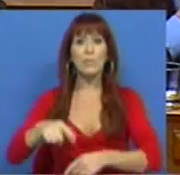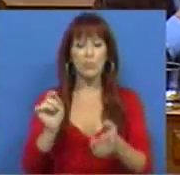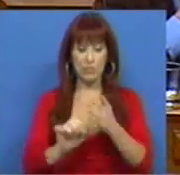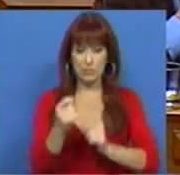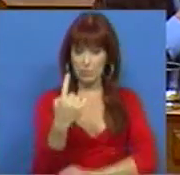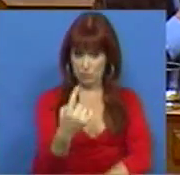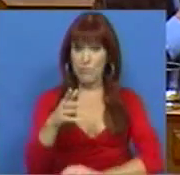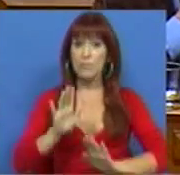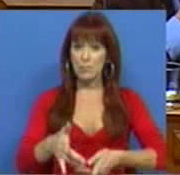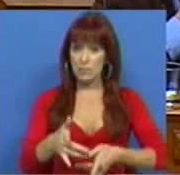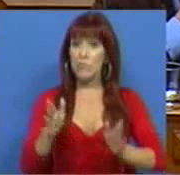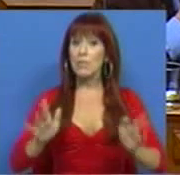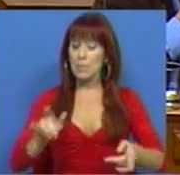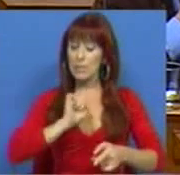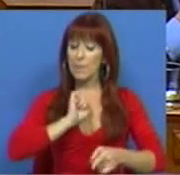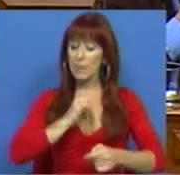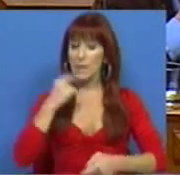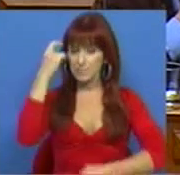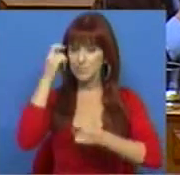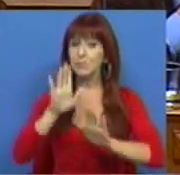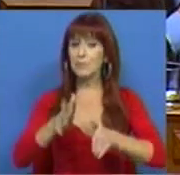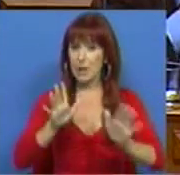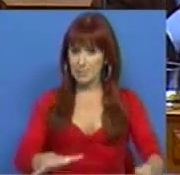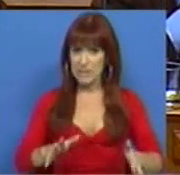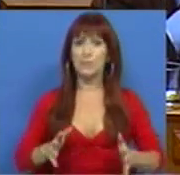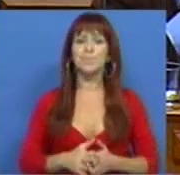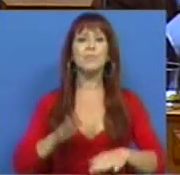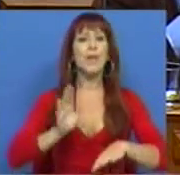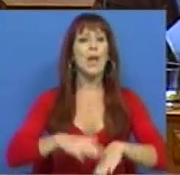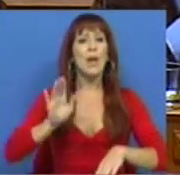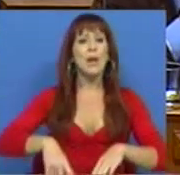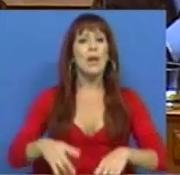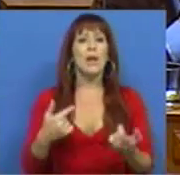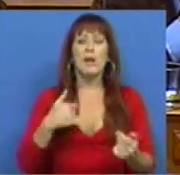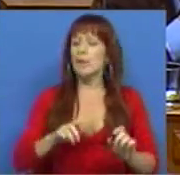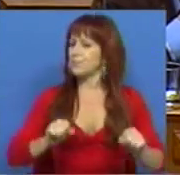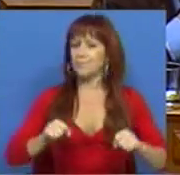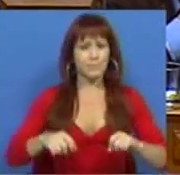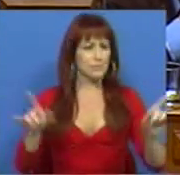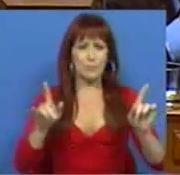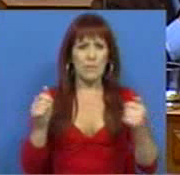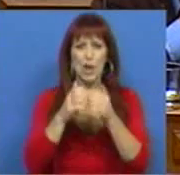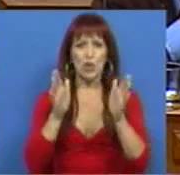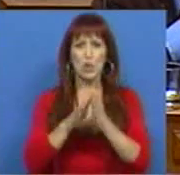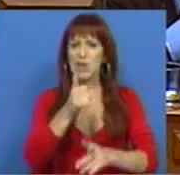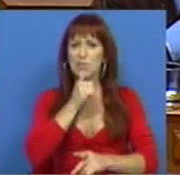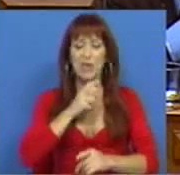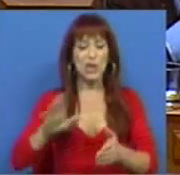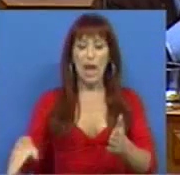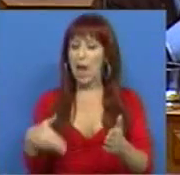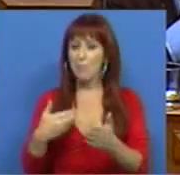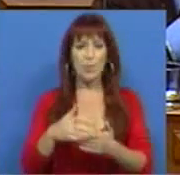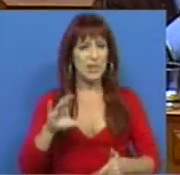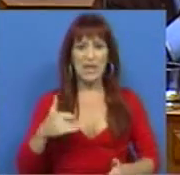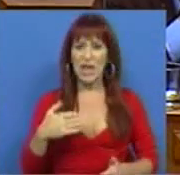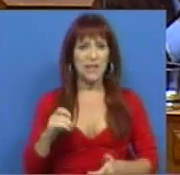aspecto que tem que merecer a nossa reflexão. Por isso, não acompanhamos todas as medidas propostas